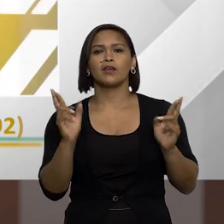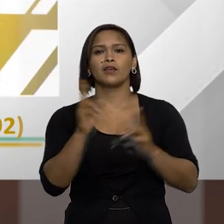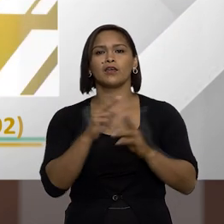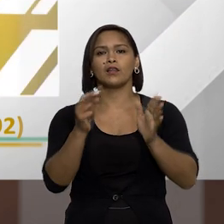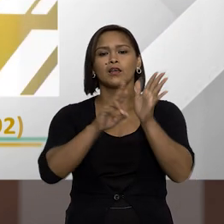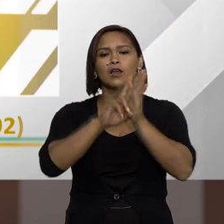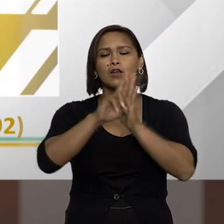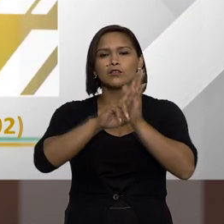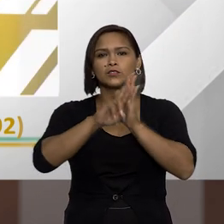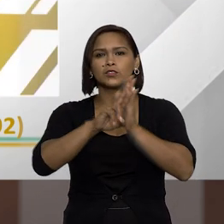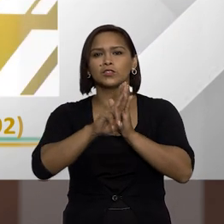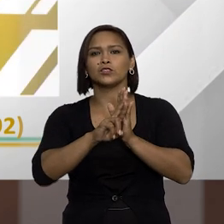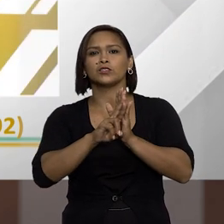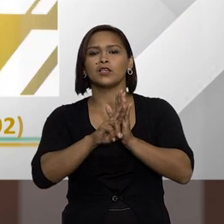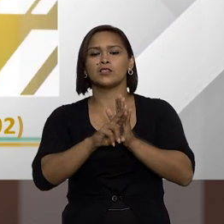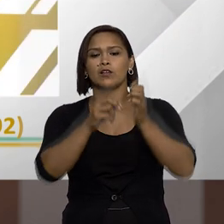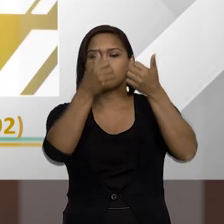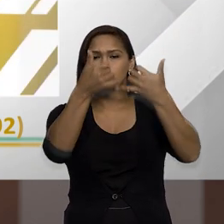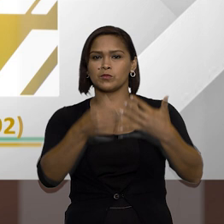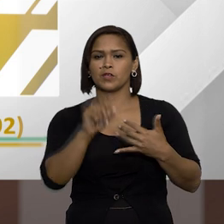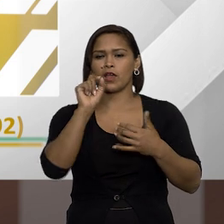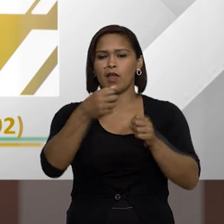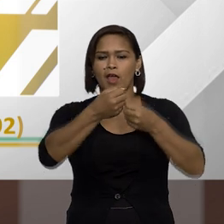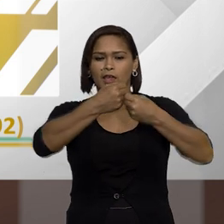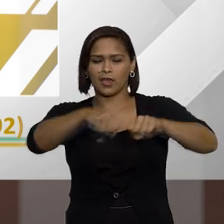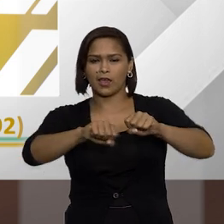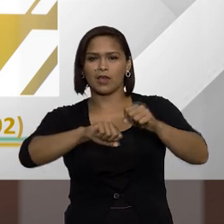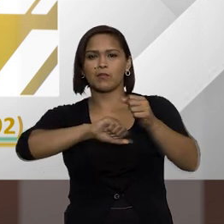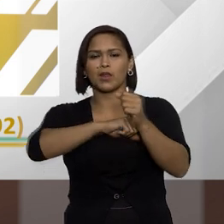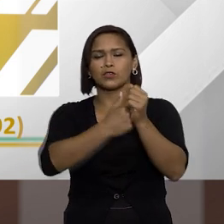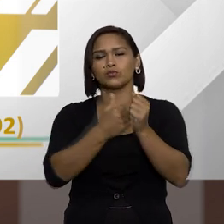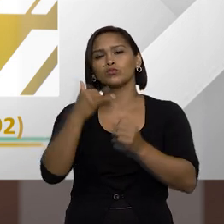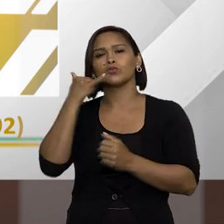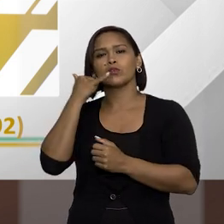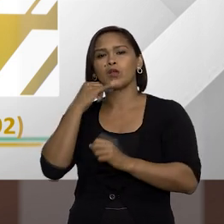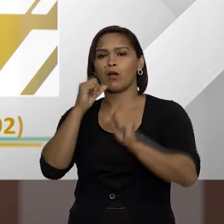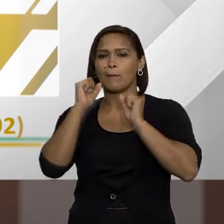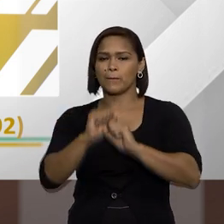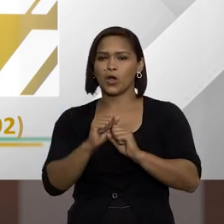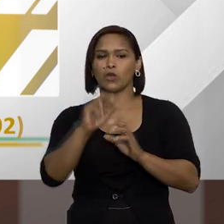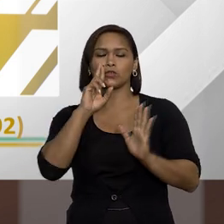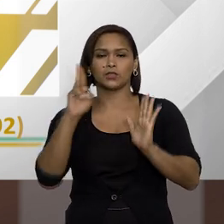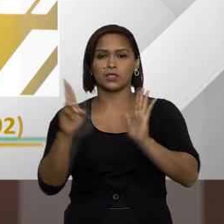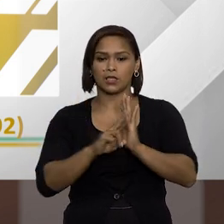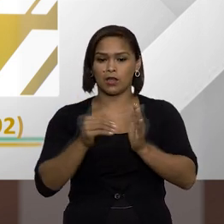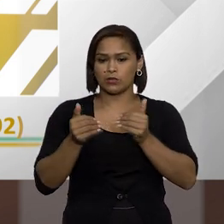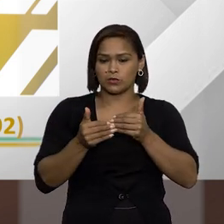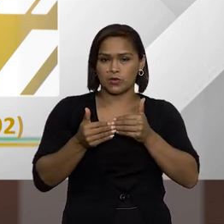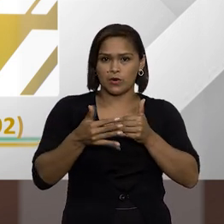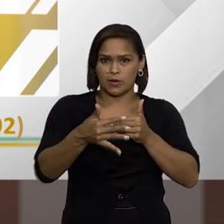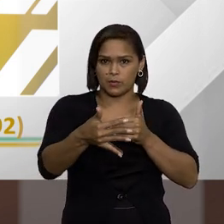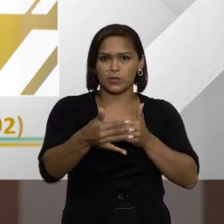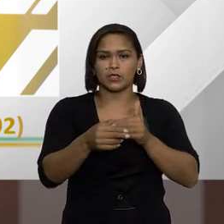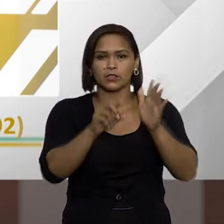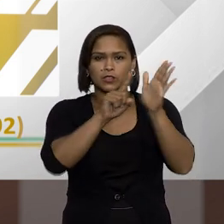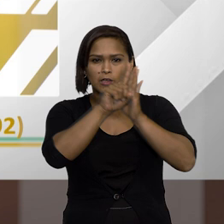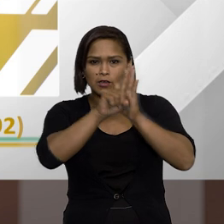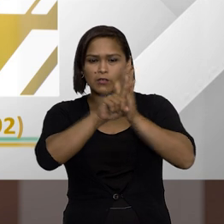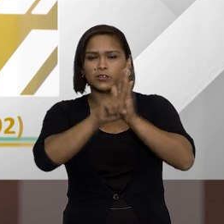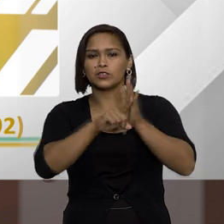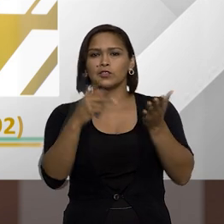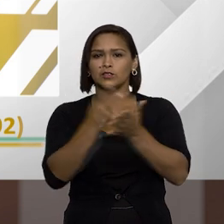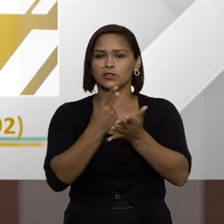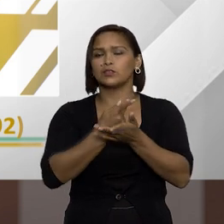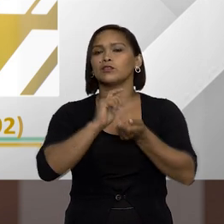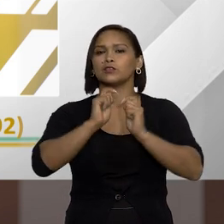a investigação que foi mencionado aí a quebra do sigilo telefônico pode ser decretada durante o procedimento de apuração do ato de